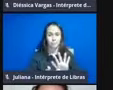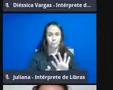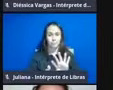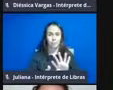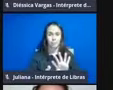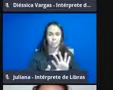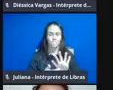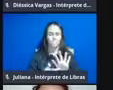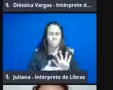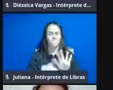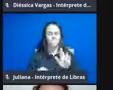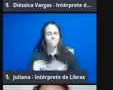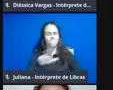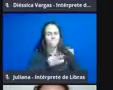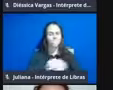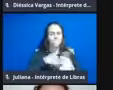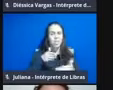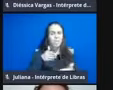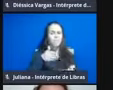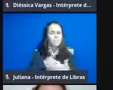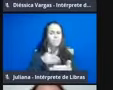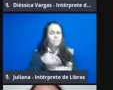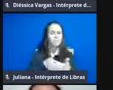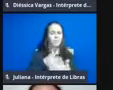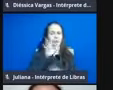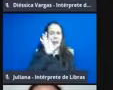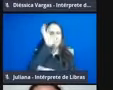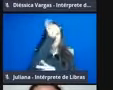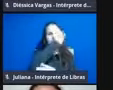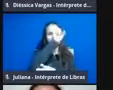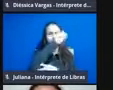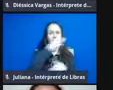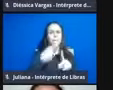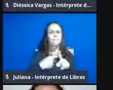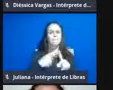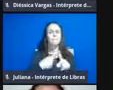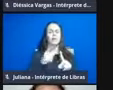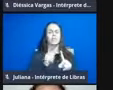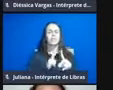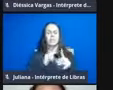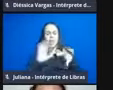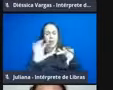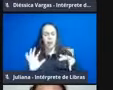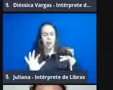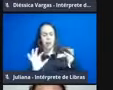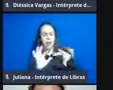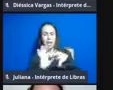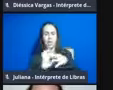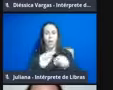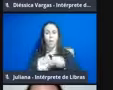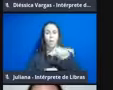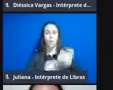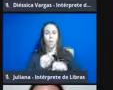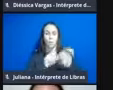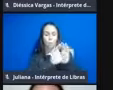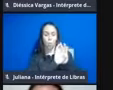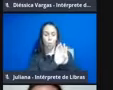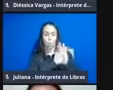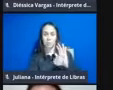obstáculos, inclusive de aprendizagem, porque estão ligadas a algumas concepções que se tem sobre um determinado conteúdo.